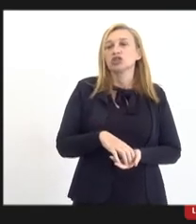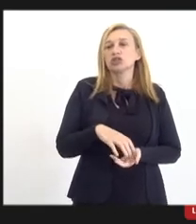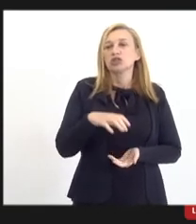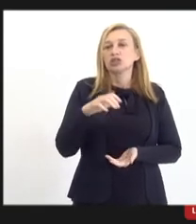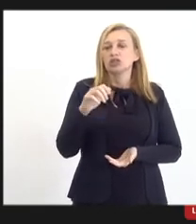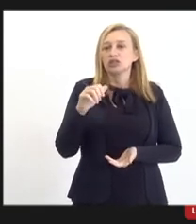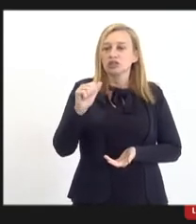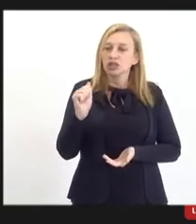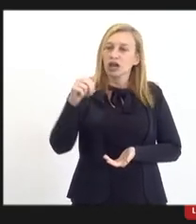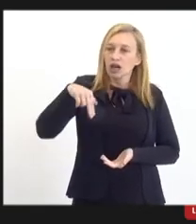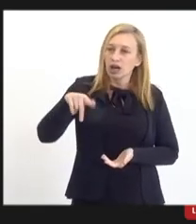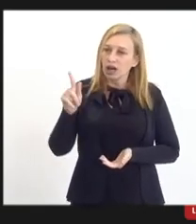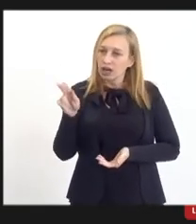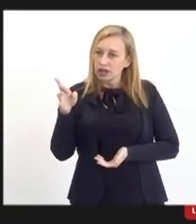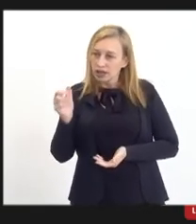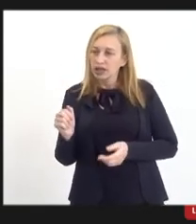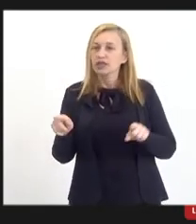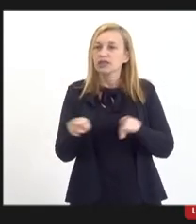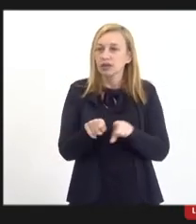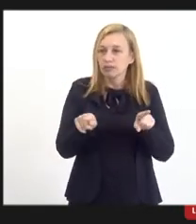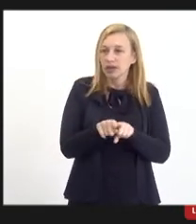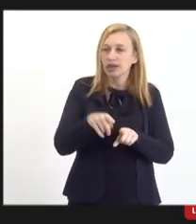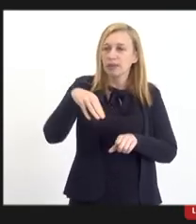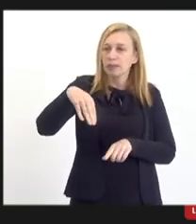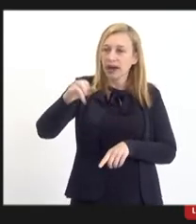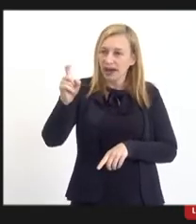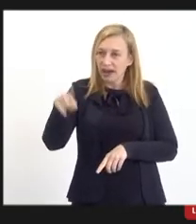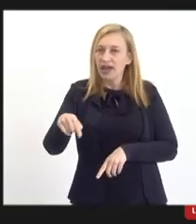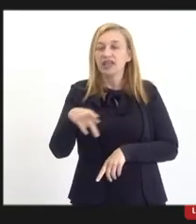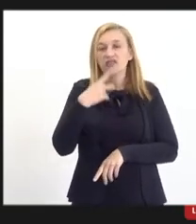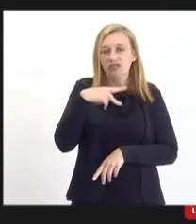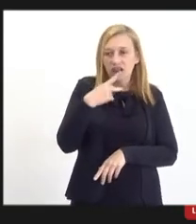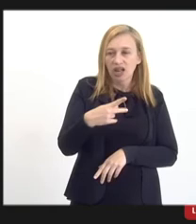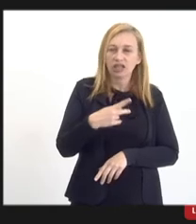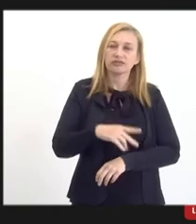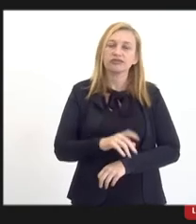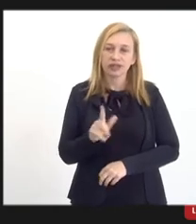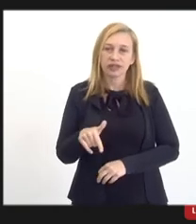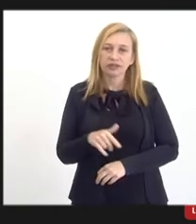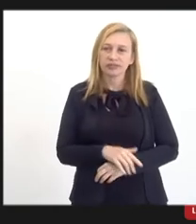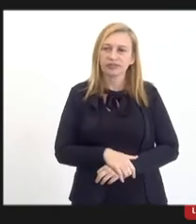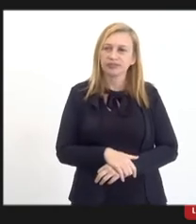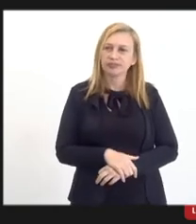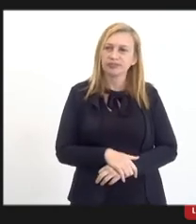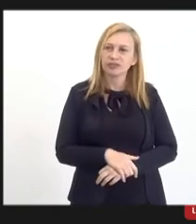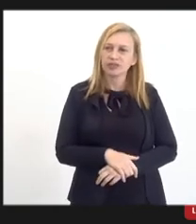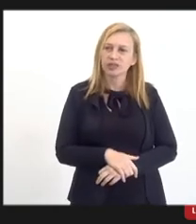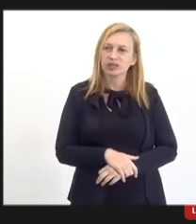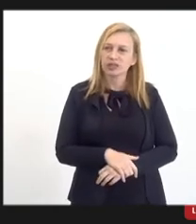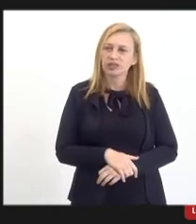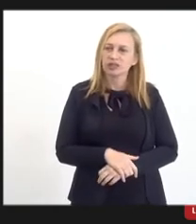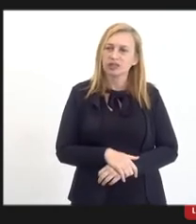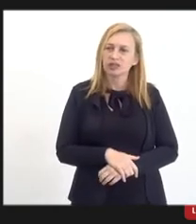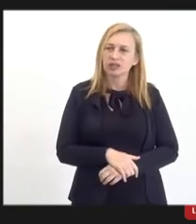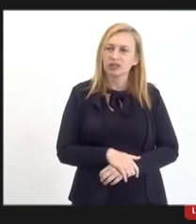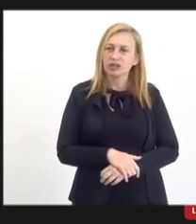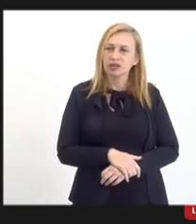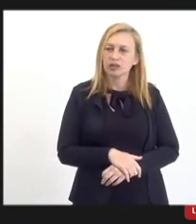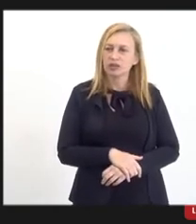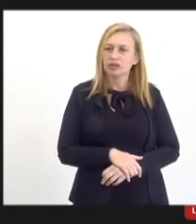Macaé, e ele tem pontuado, porque a VLI, ela está entregando trechos,